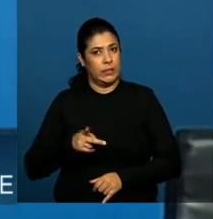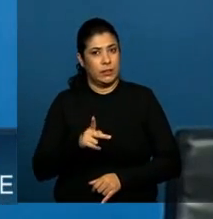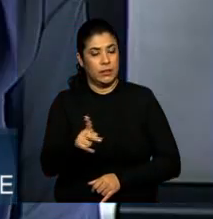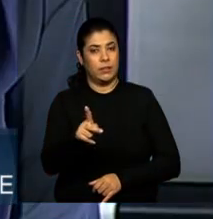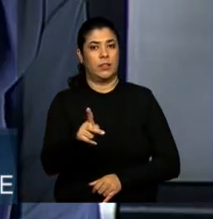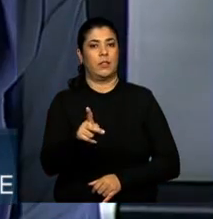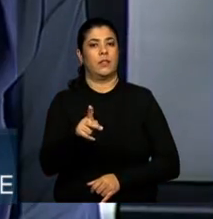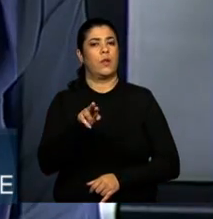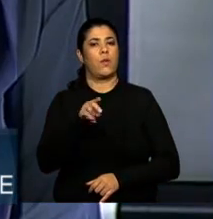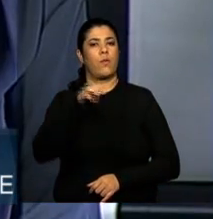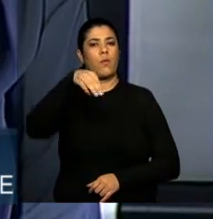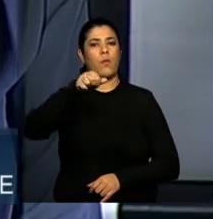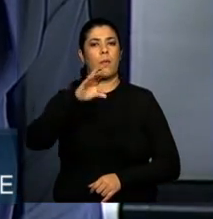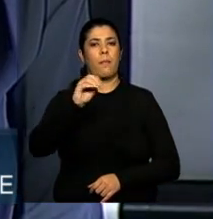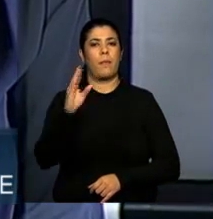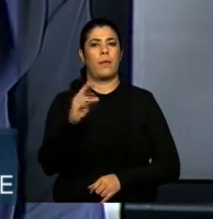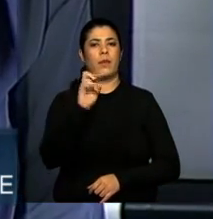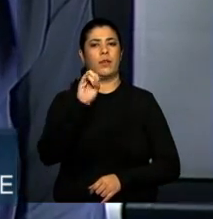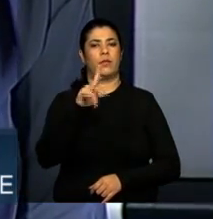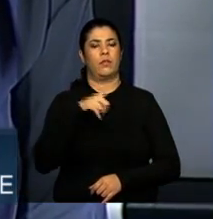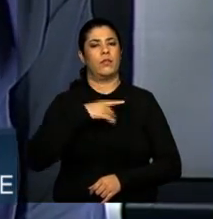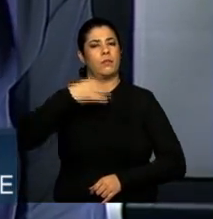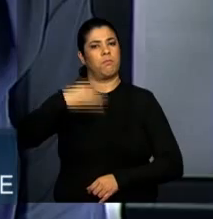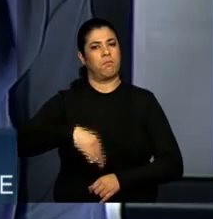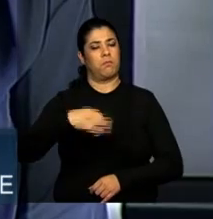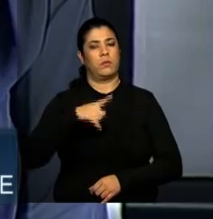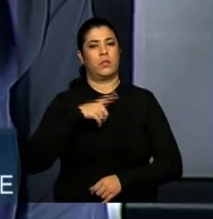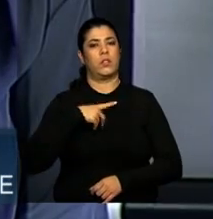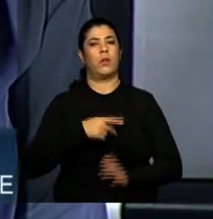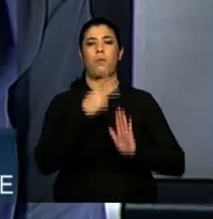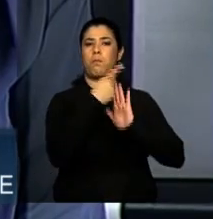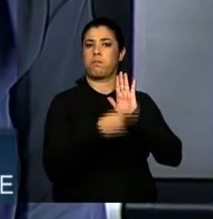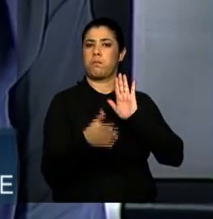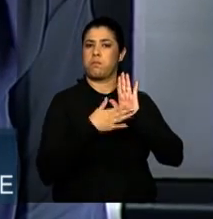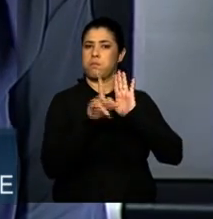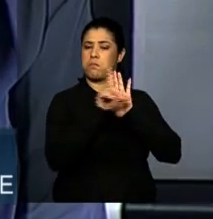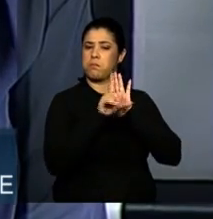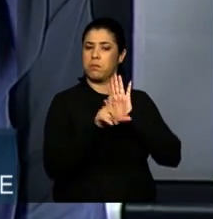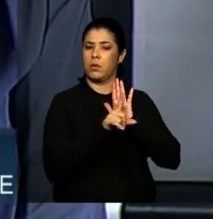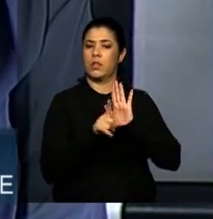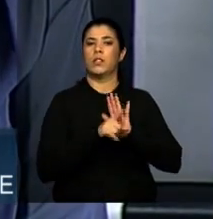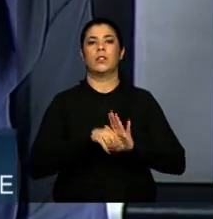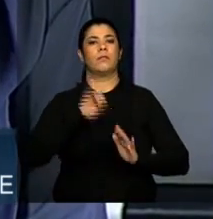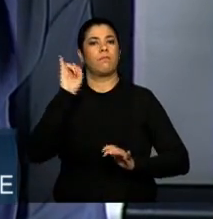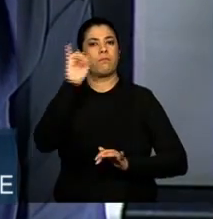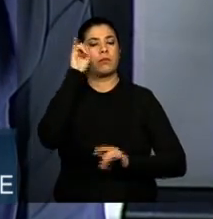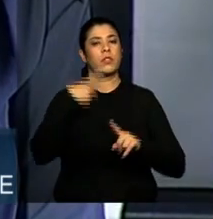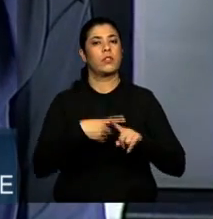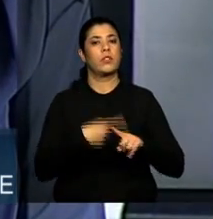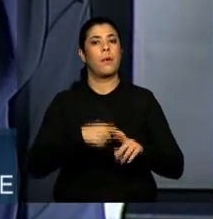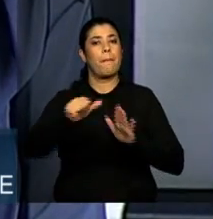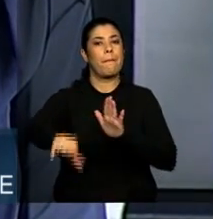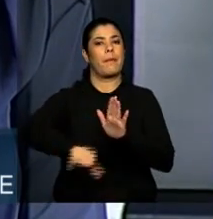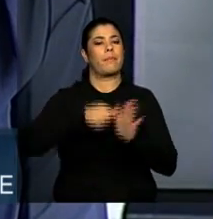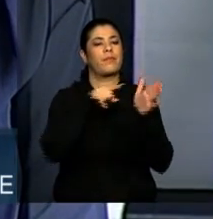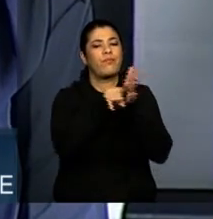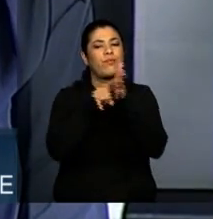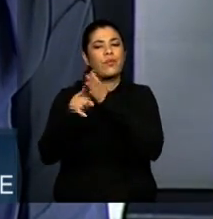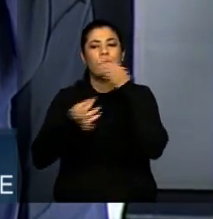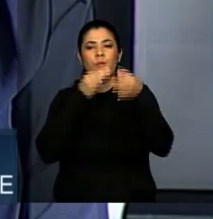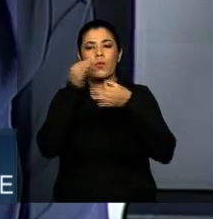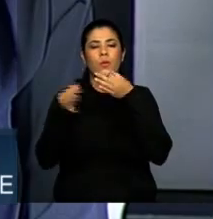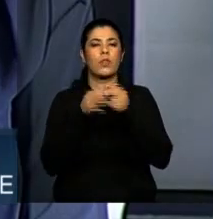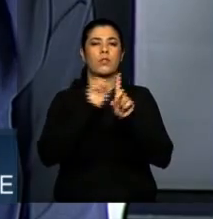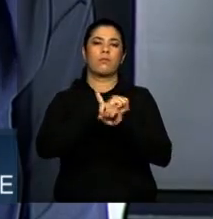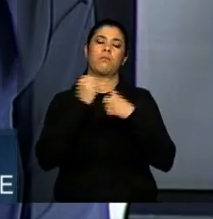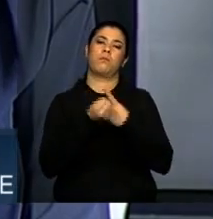foi o marco civil da internet. Certamente, ele vai ser um projeto muito mais rico, ouvindo a sociedade, e acho que a gente aqui dá